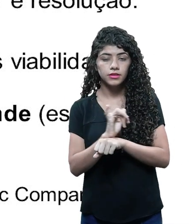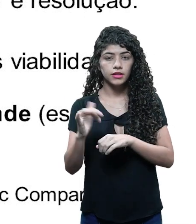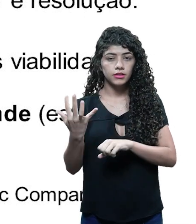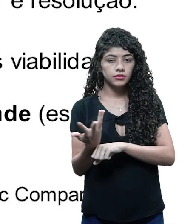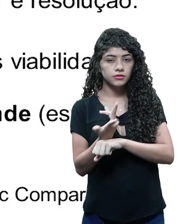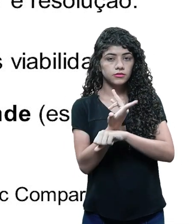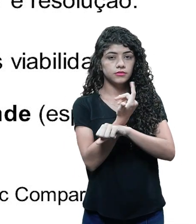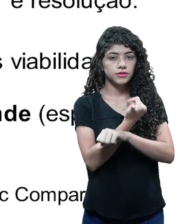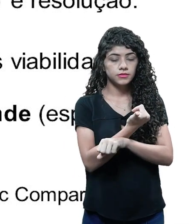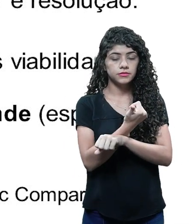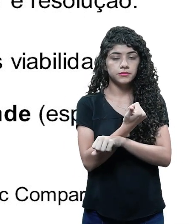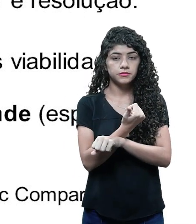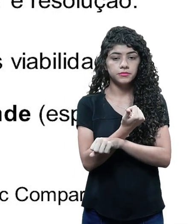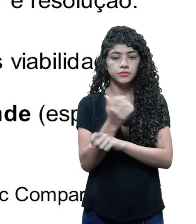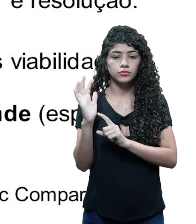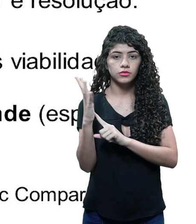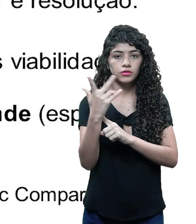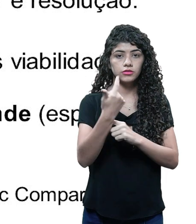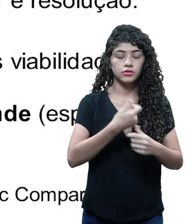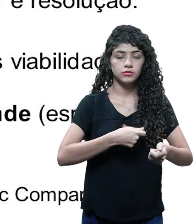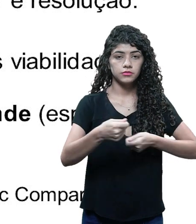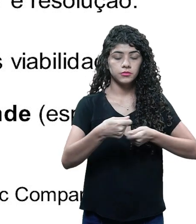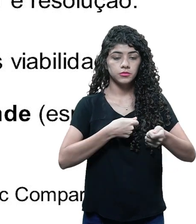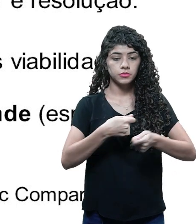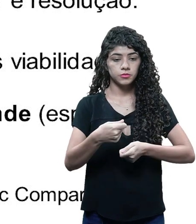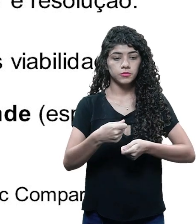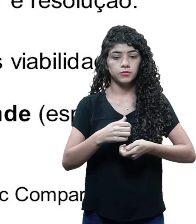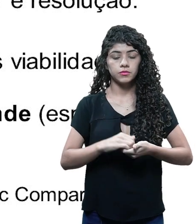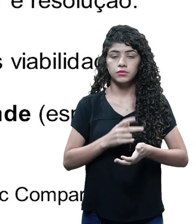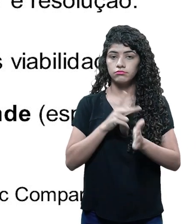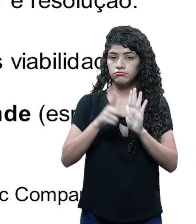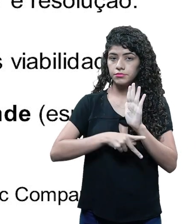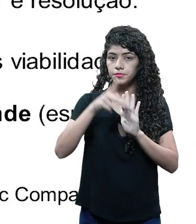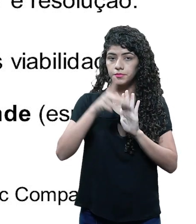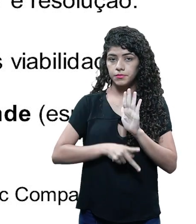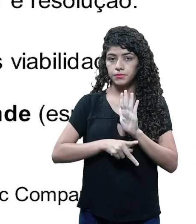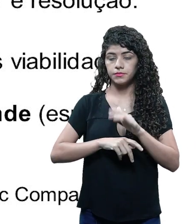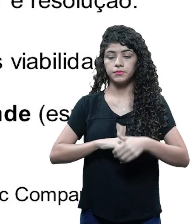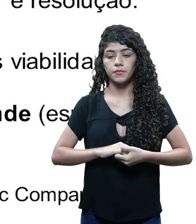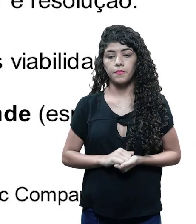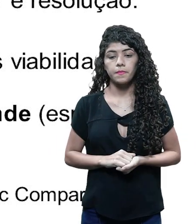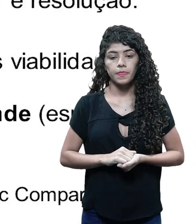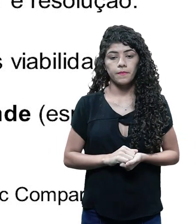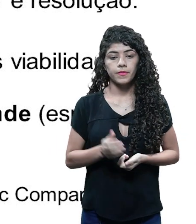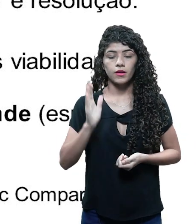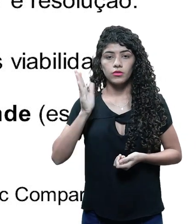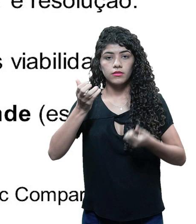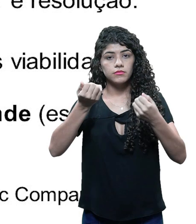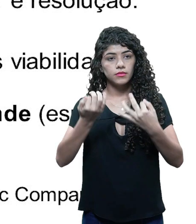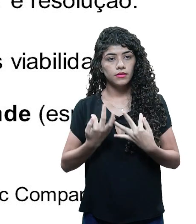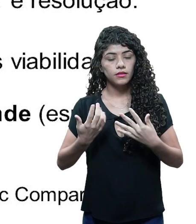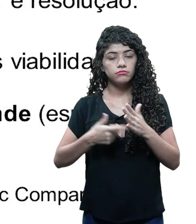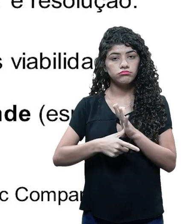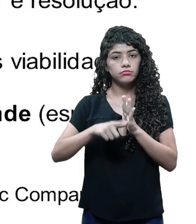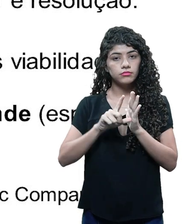convencer das viabilidades artísticas, econômicas do projeto. Como eu já tinha